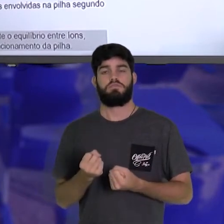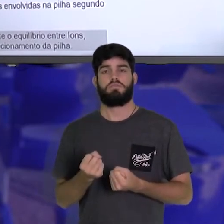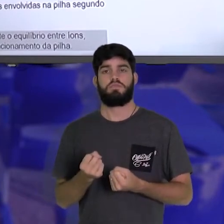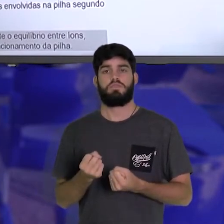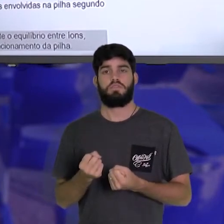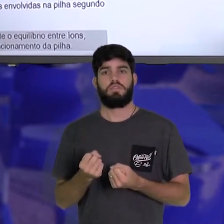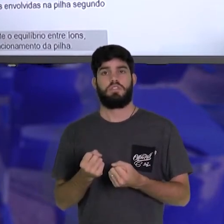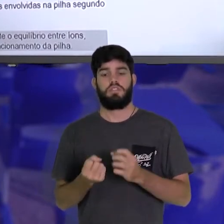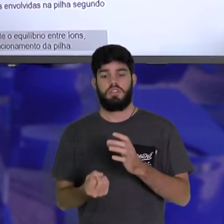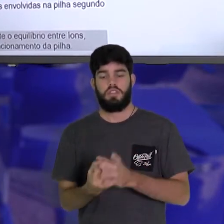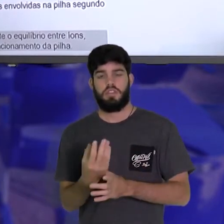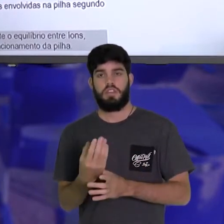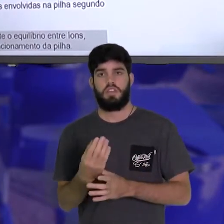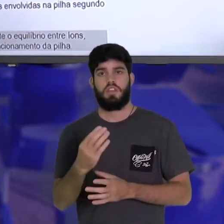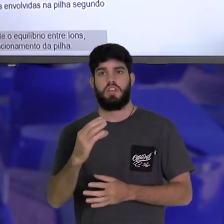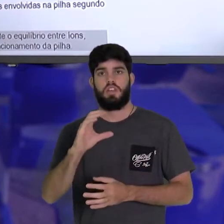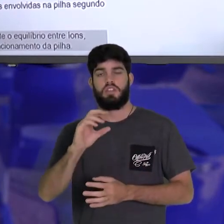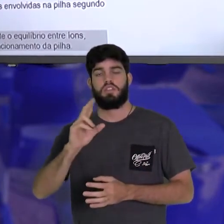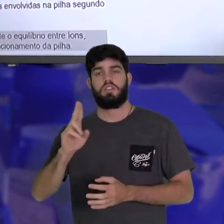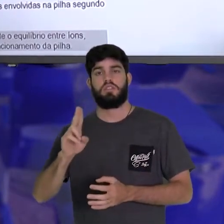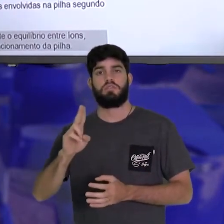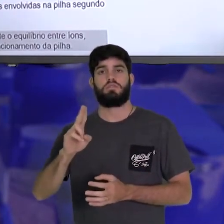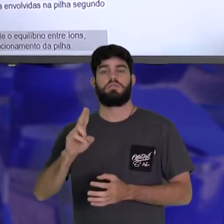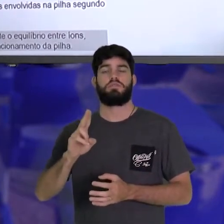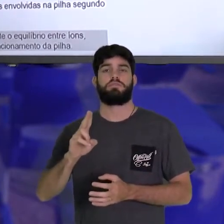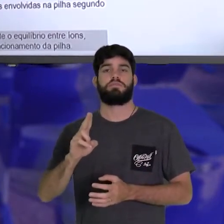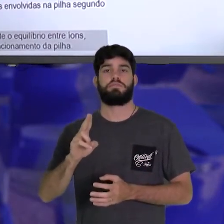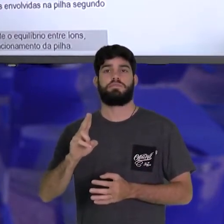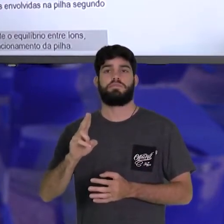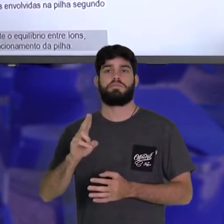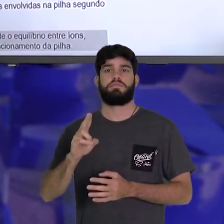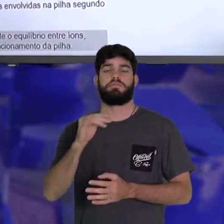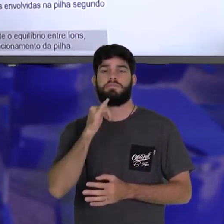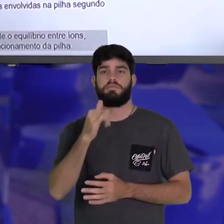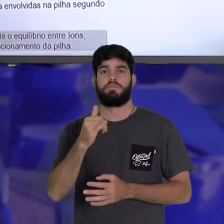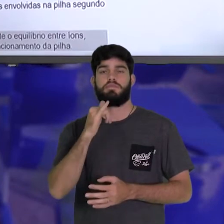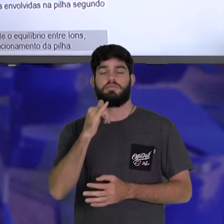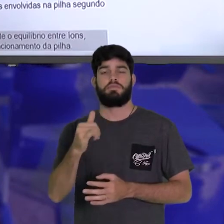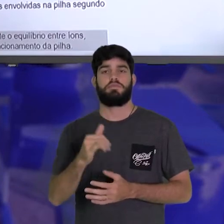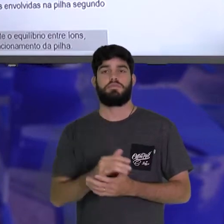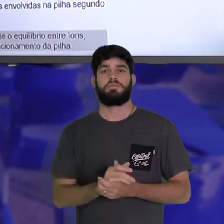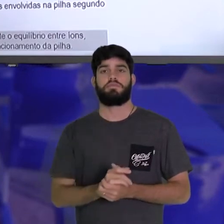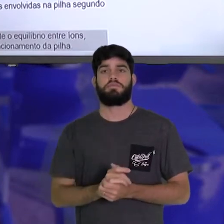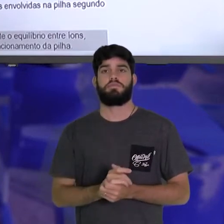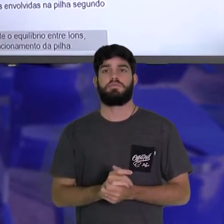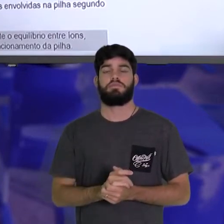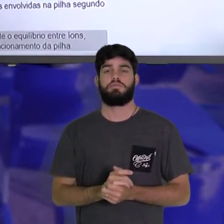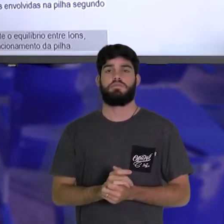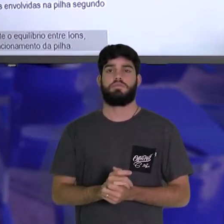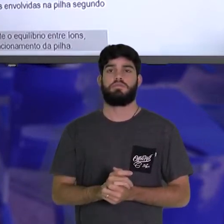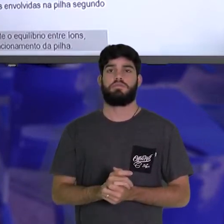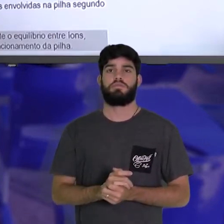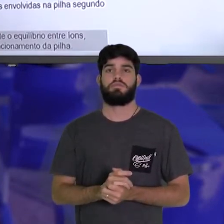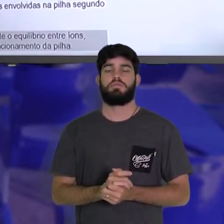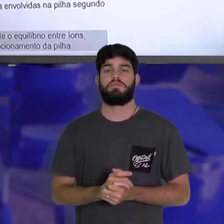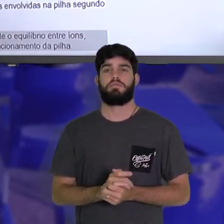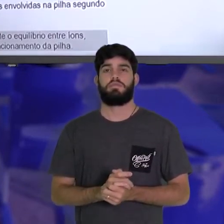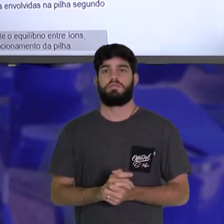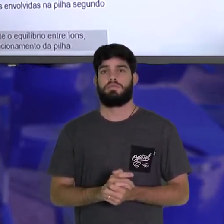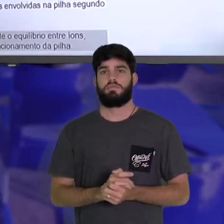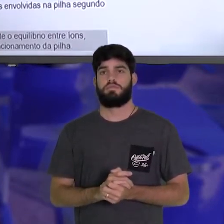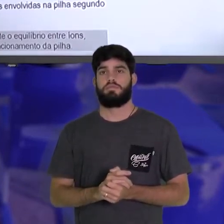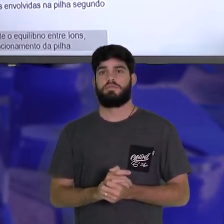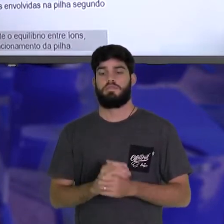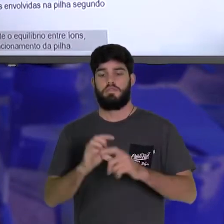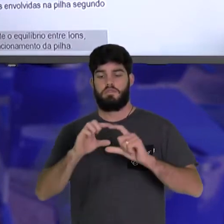forma-se o cobre neutro, que é o metal-cobre. O metal-cobre. Na equação global,